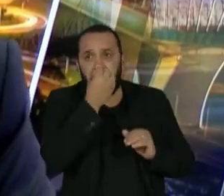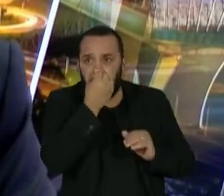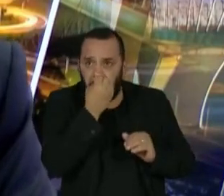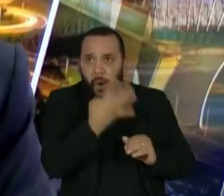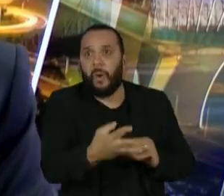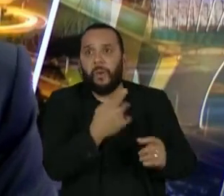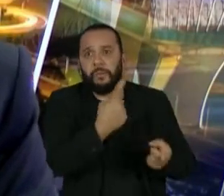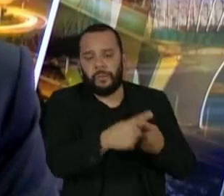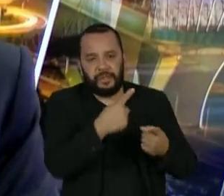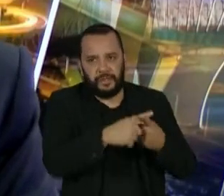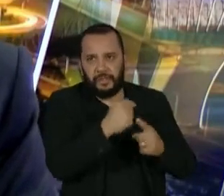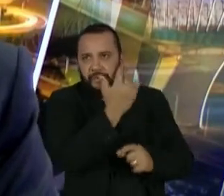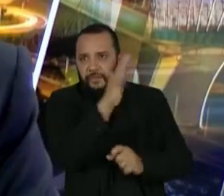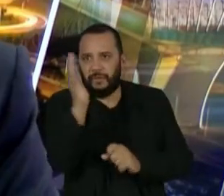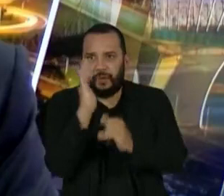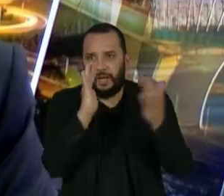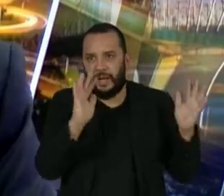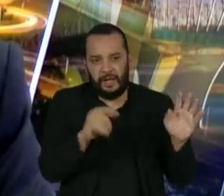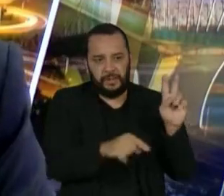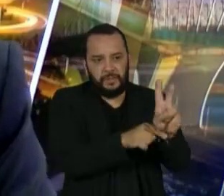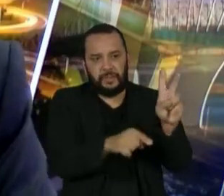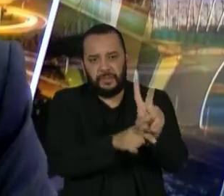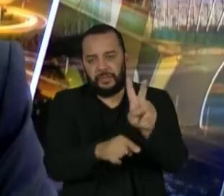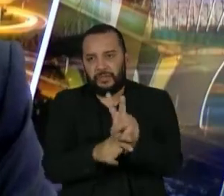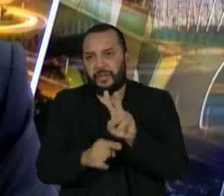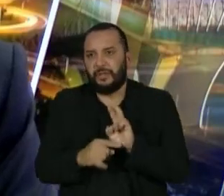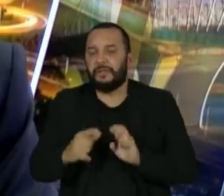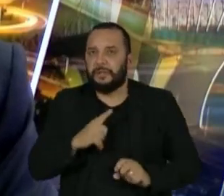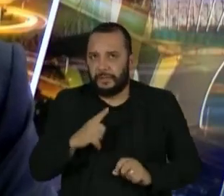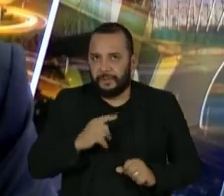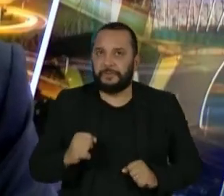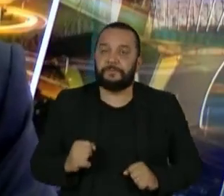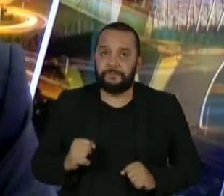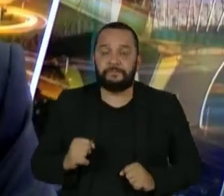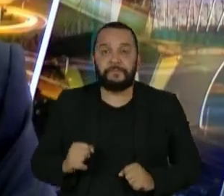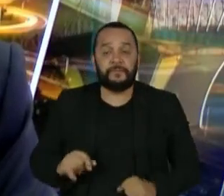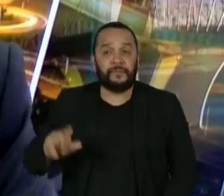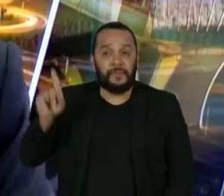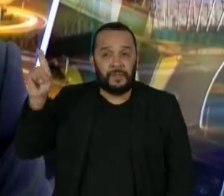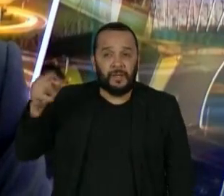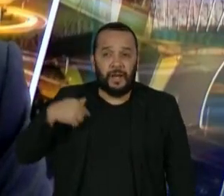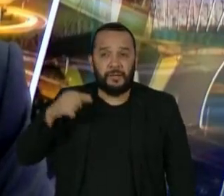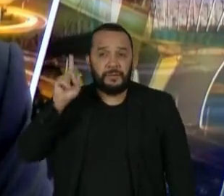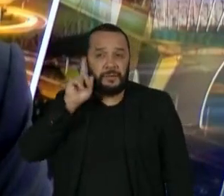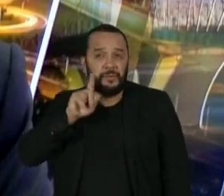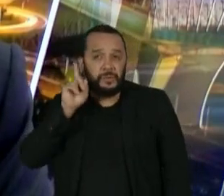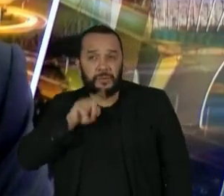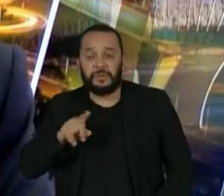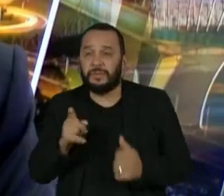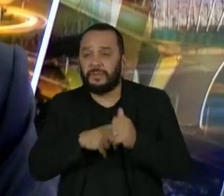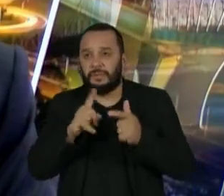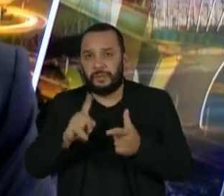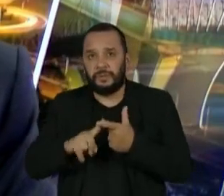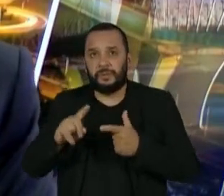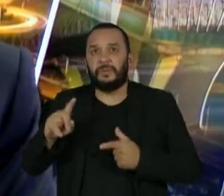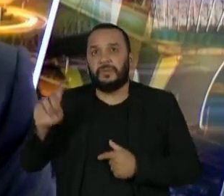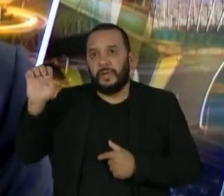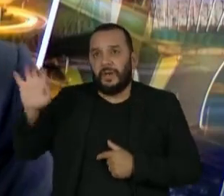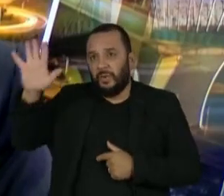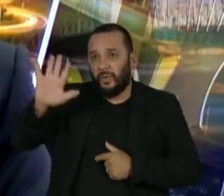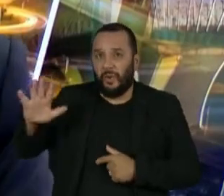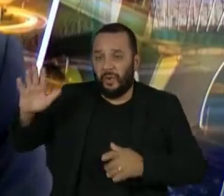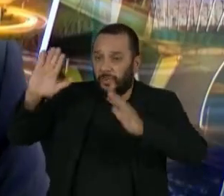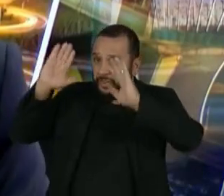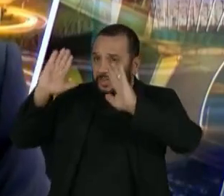deles, americanos, europeus, apontarem o dedo para nós depois de eles terem destruído